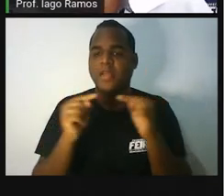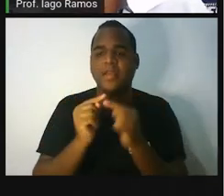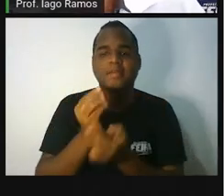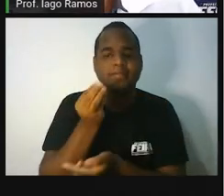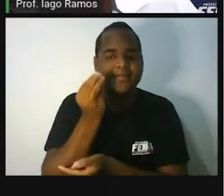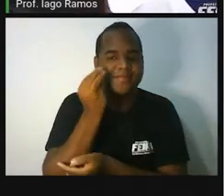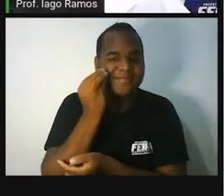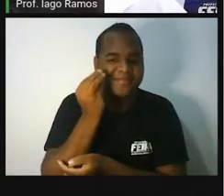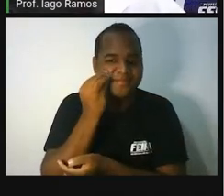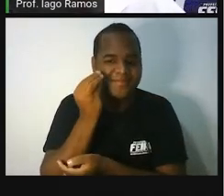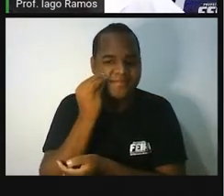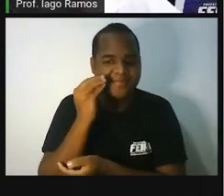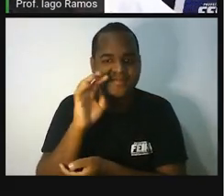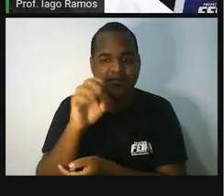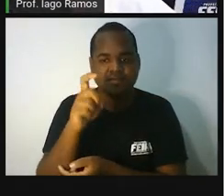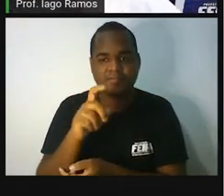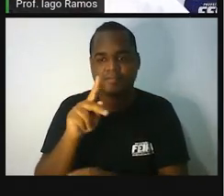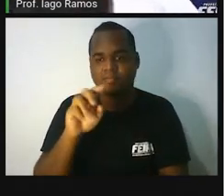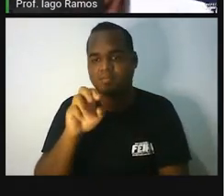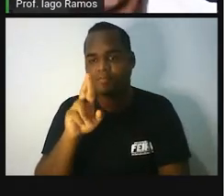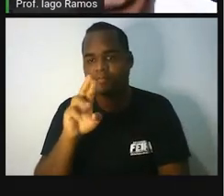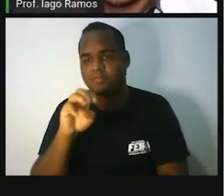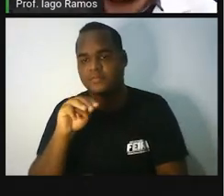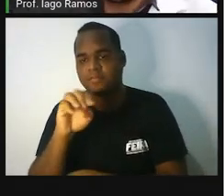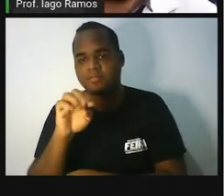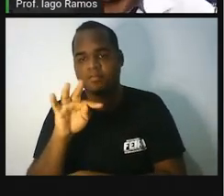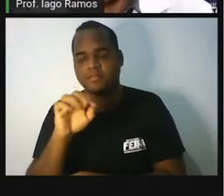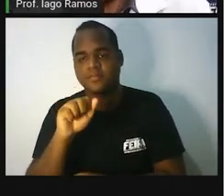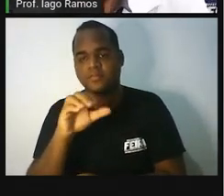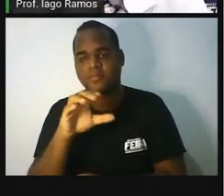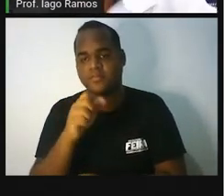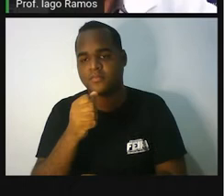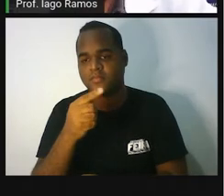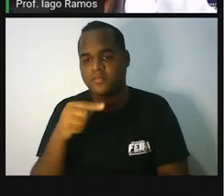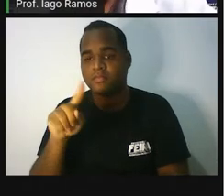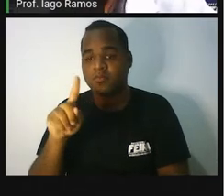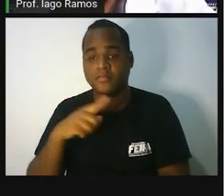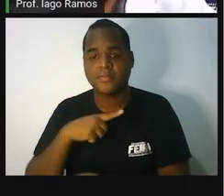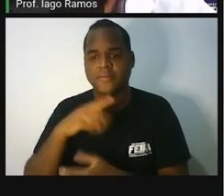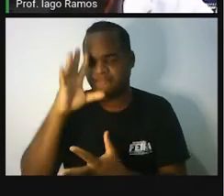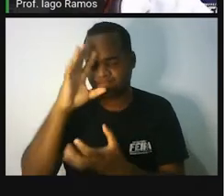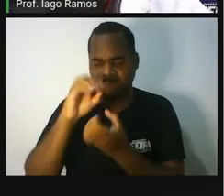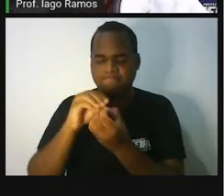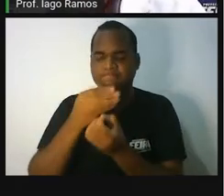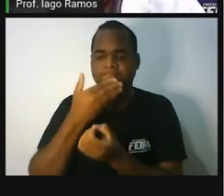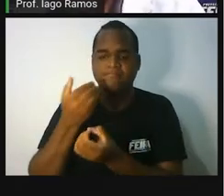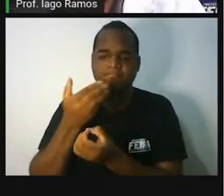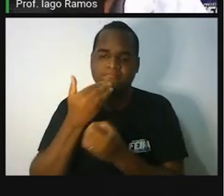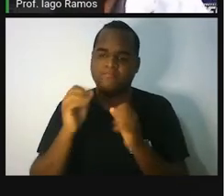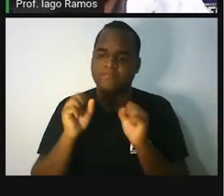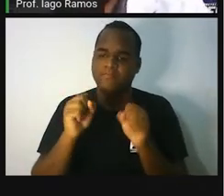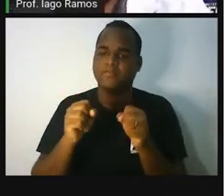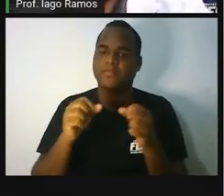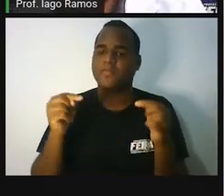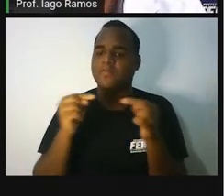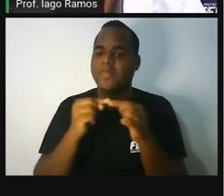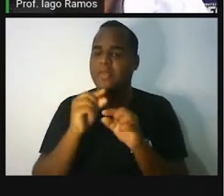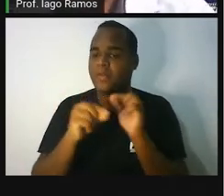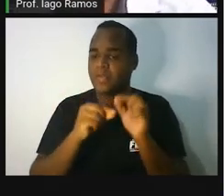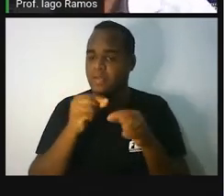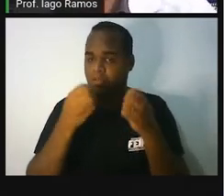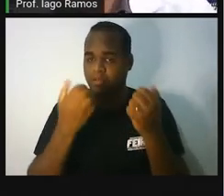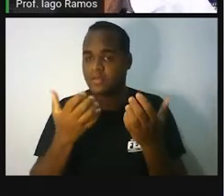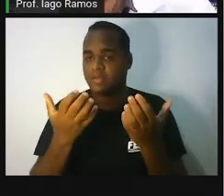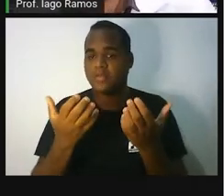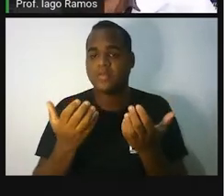Experimentação. Uma experiência bem simples para você compreender melhor como é que funciona essa balança de